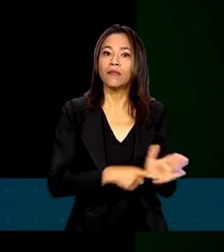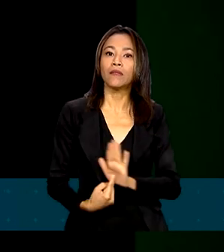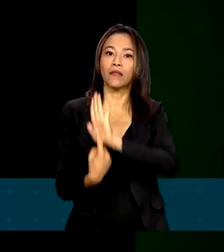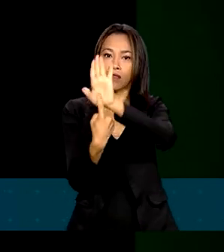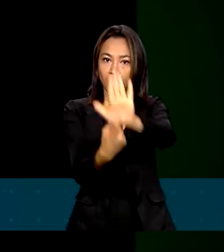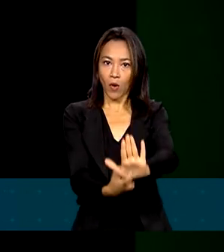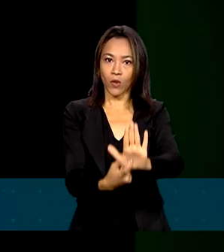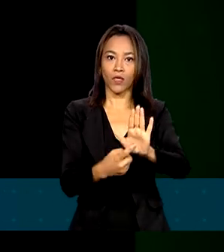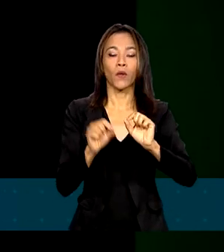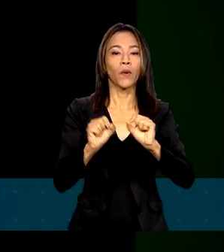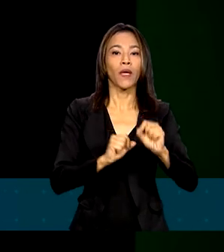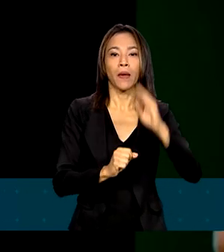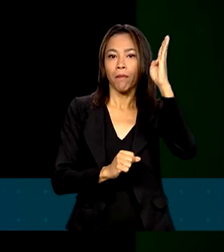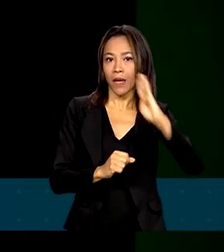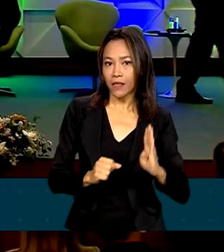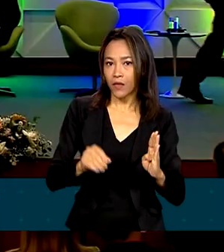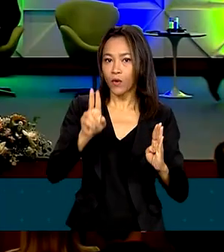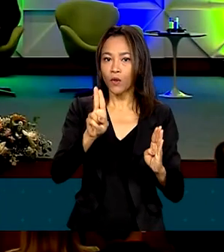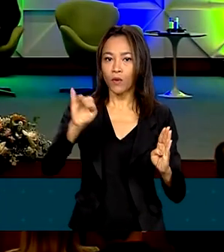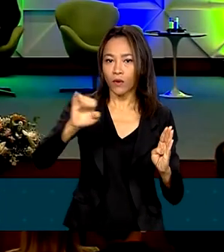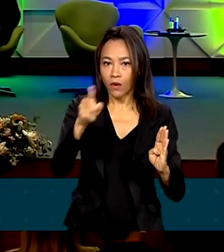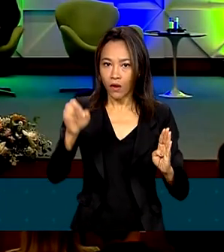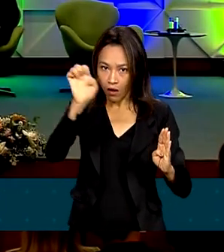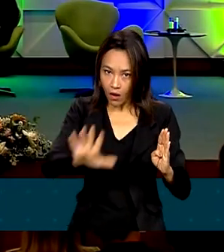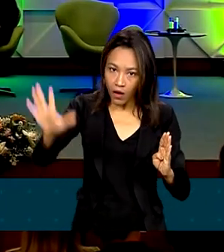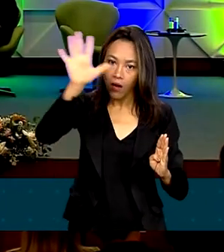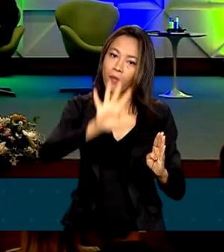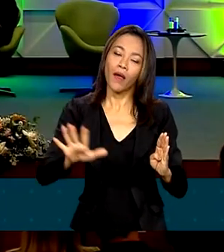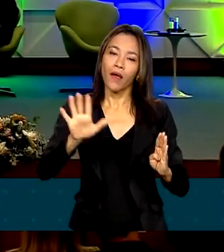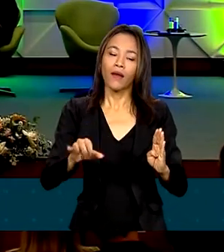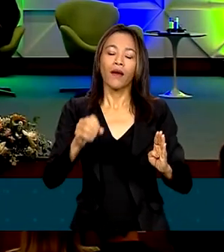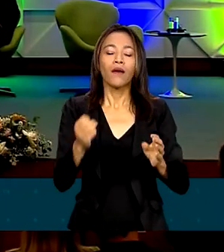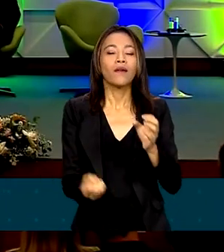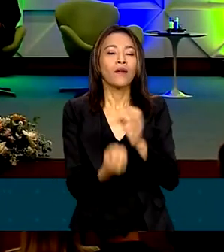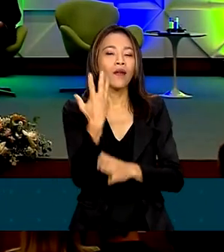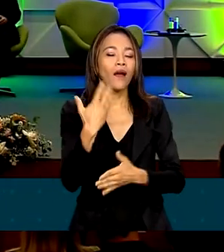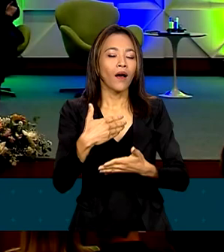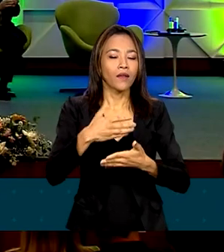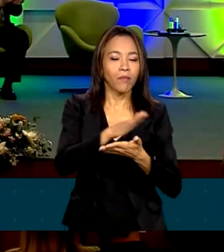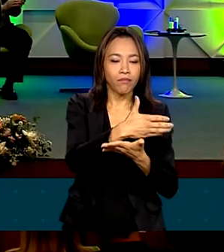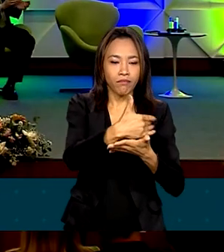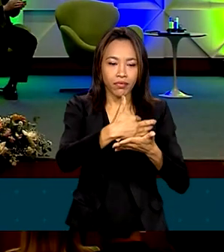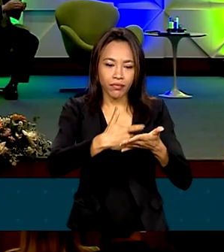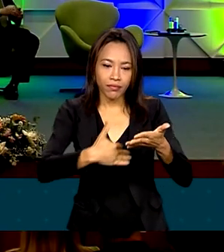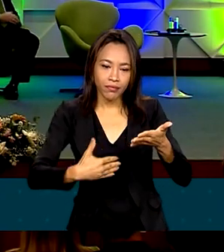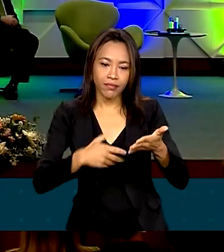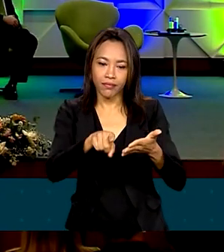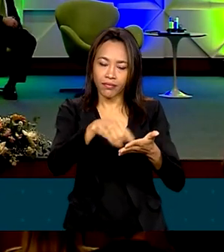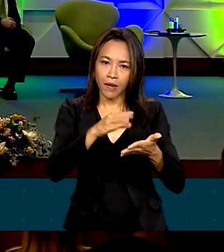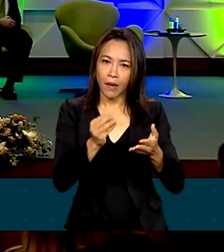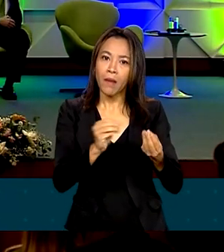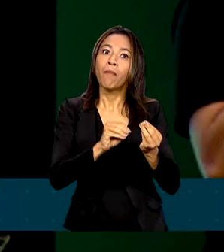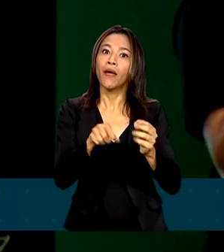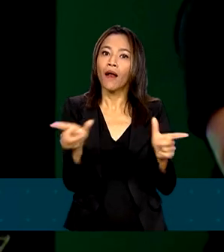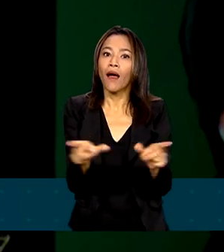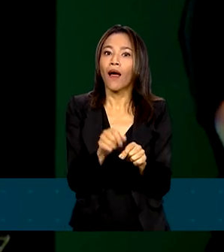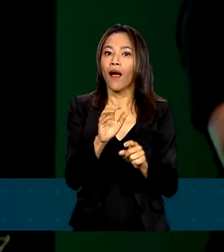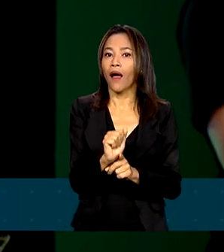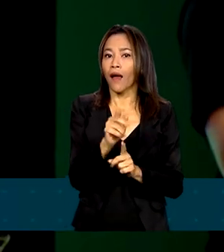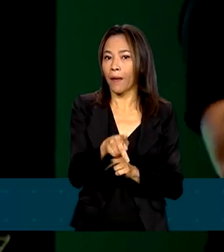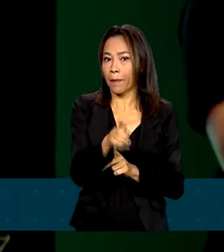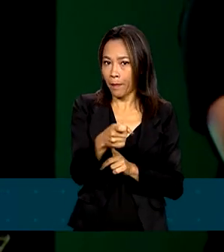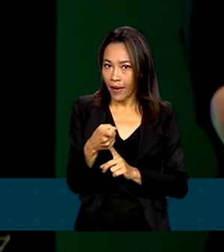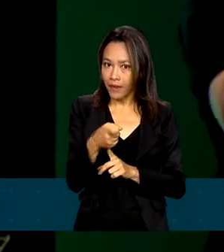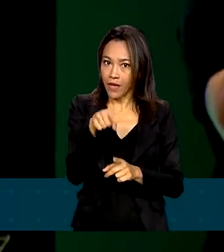investimentos Brasil-União Europeia, desenvolvido pela Agência Brasileira de Promoção de Exportações e Investimentos. O